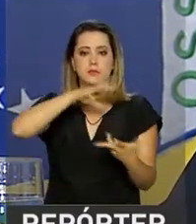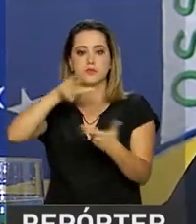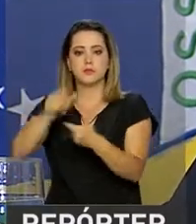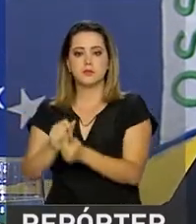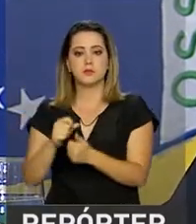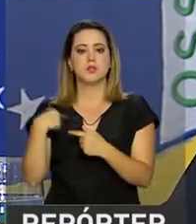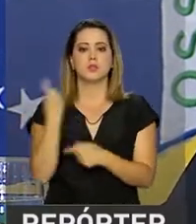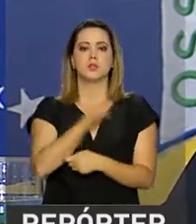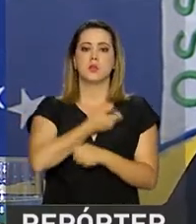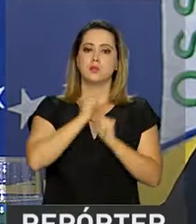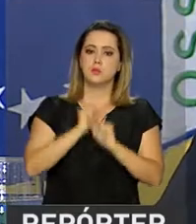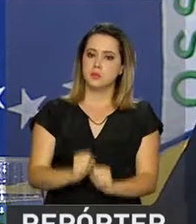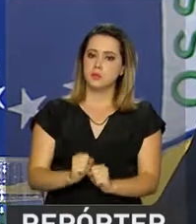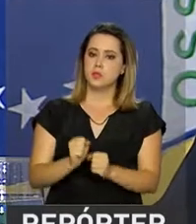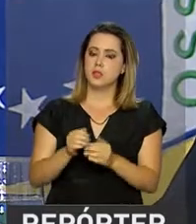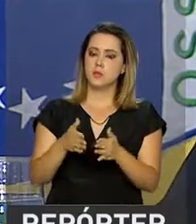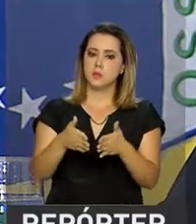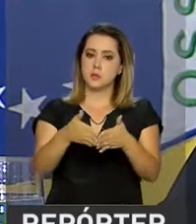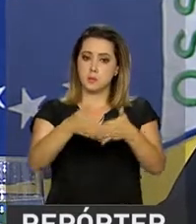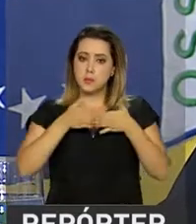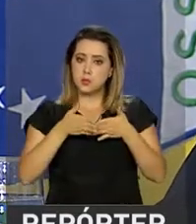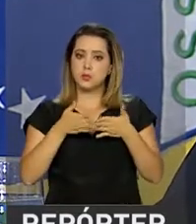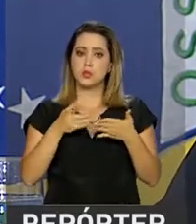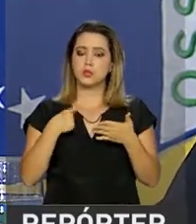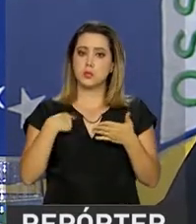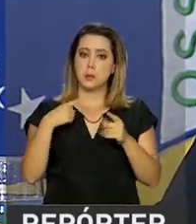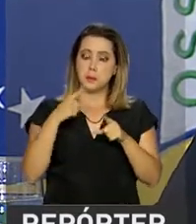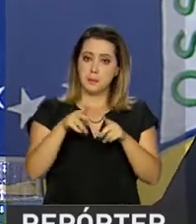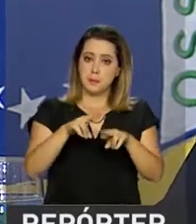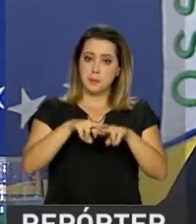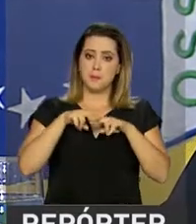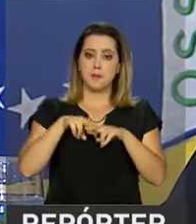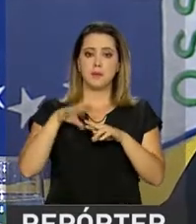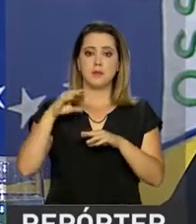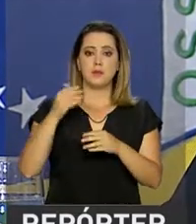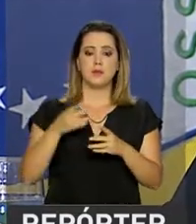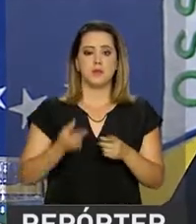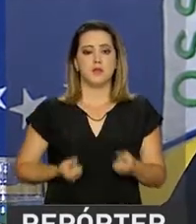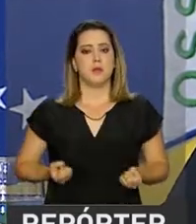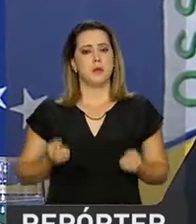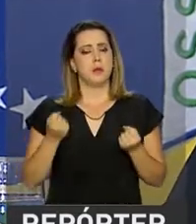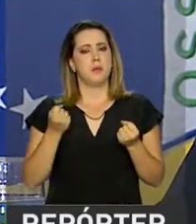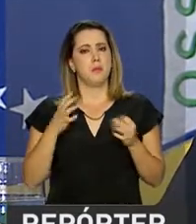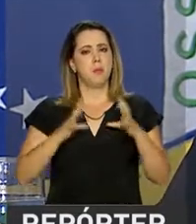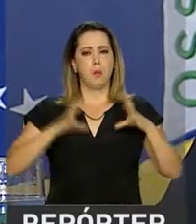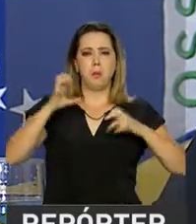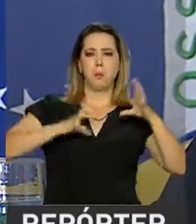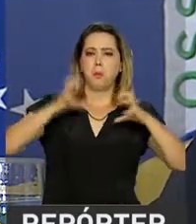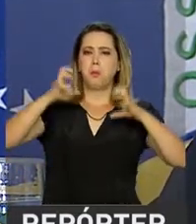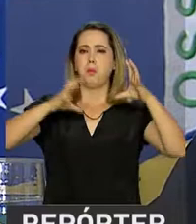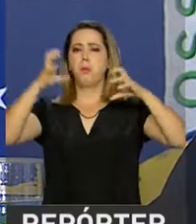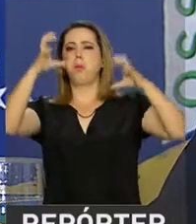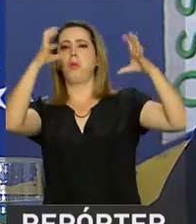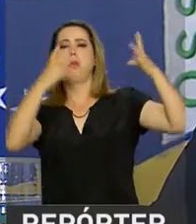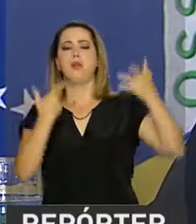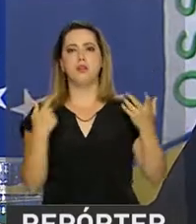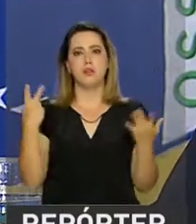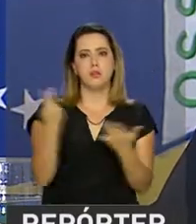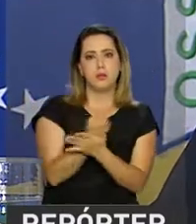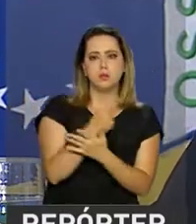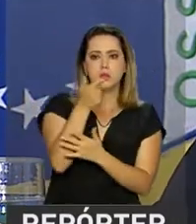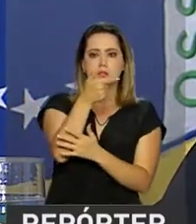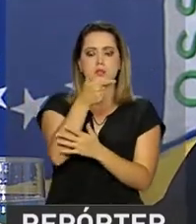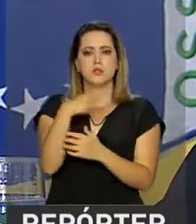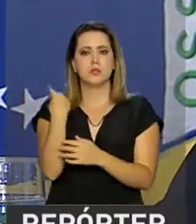para que a gente possa cobrar pelas compensações ambientais, pelos gases de efeito estufa que estão estocados